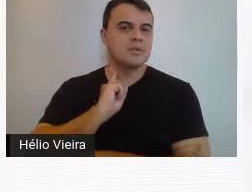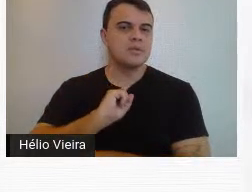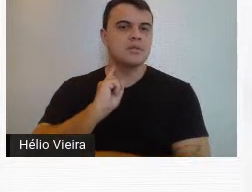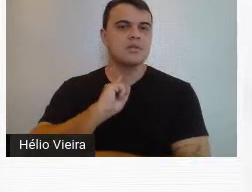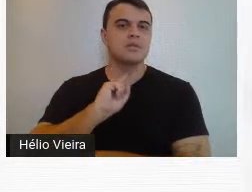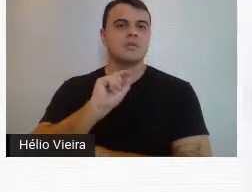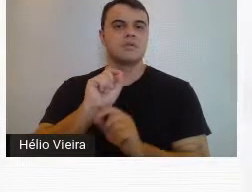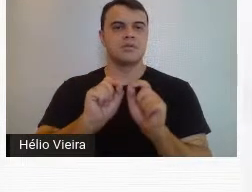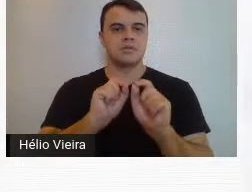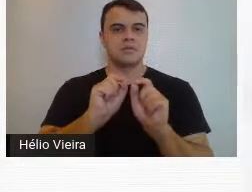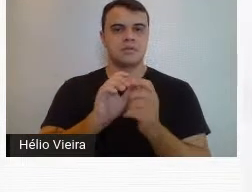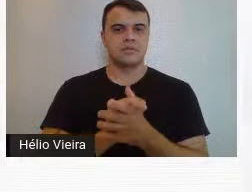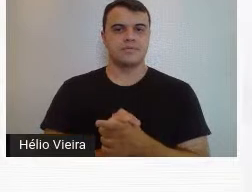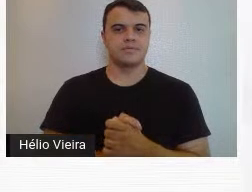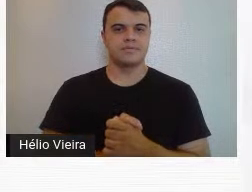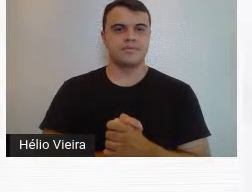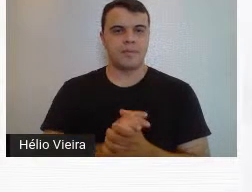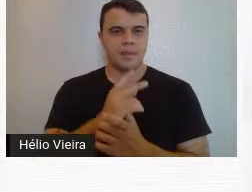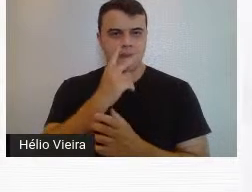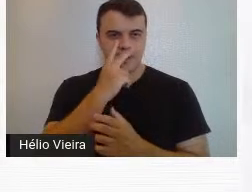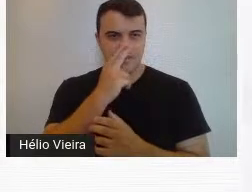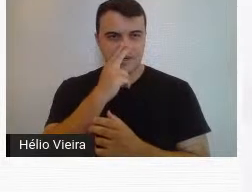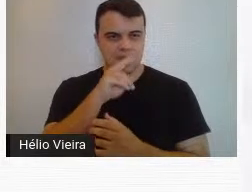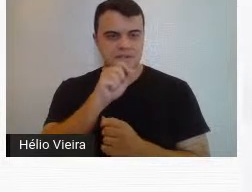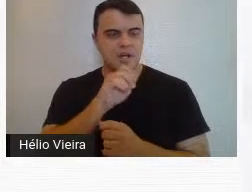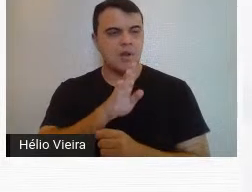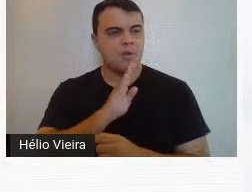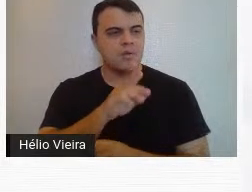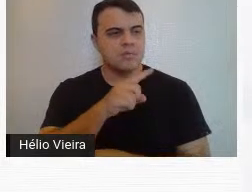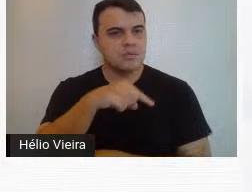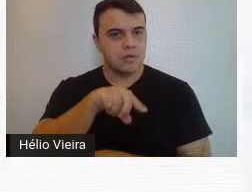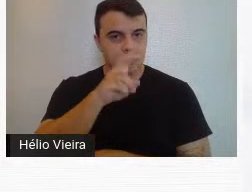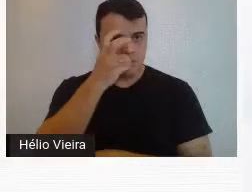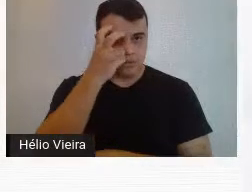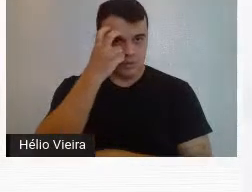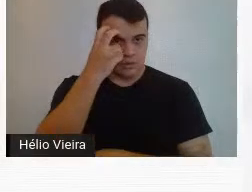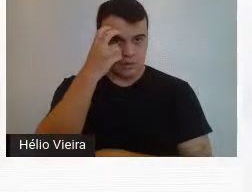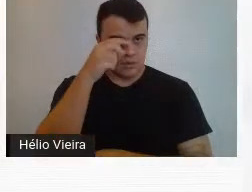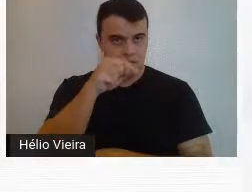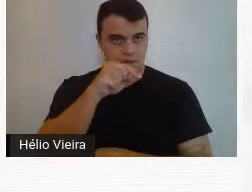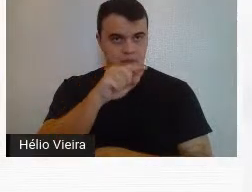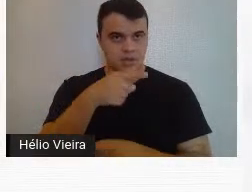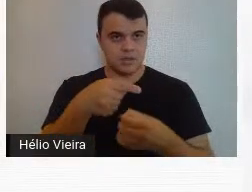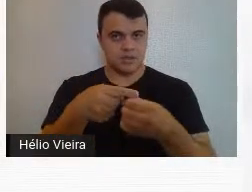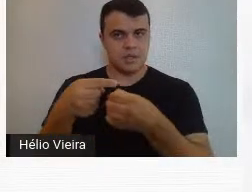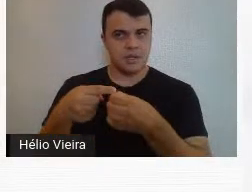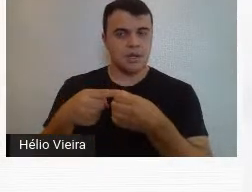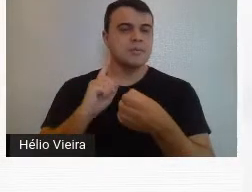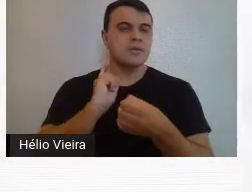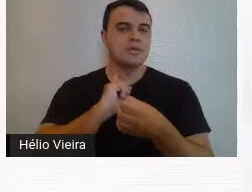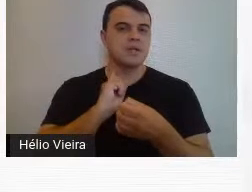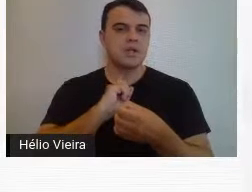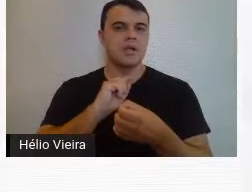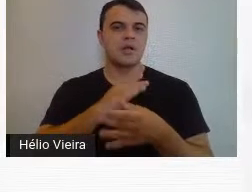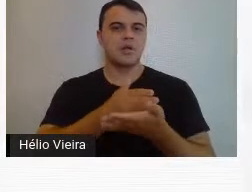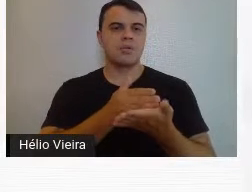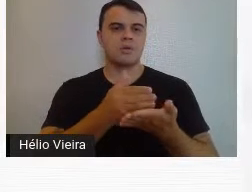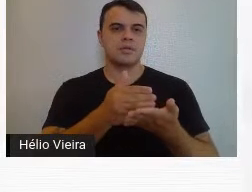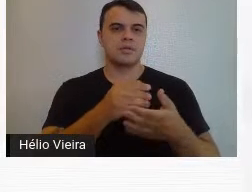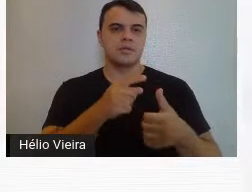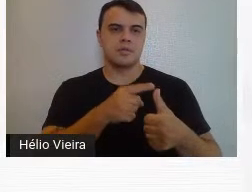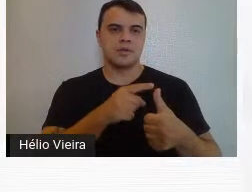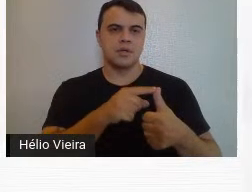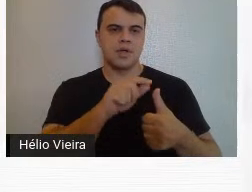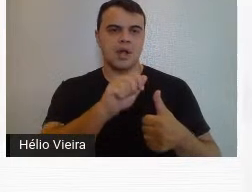fazer uma espécie de expedição cultural aí nas cidades históricas mineiras, em que eles vão começar a eleger o